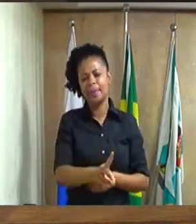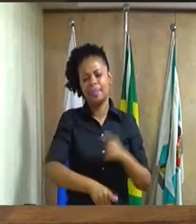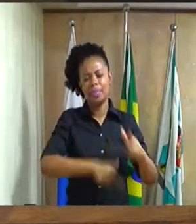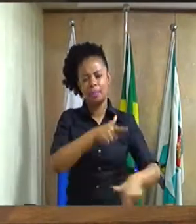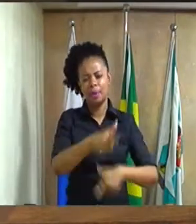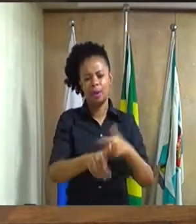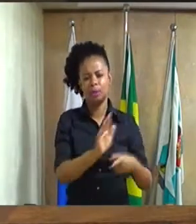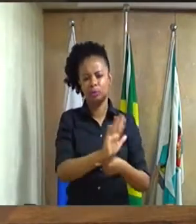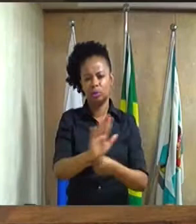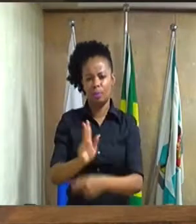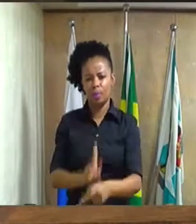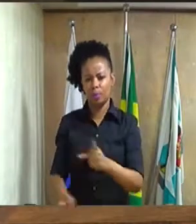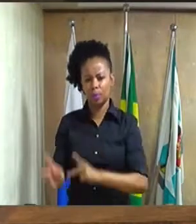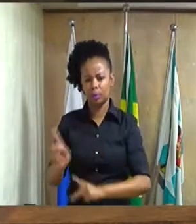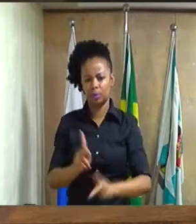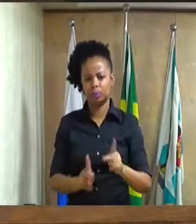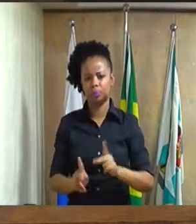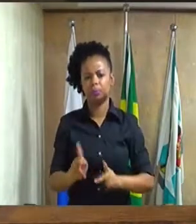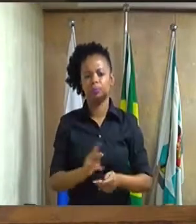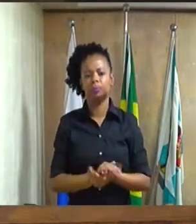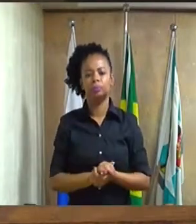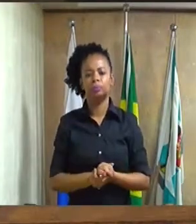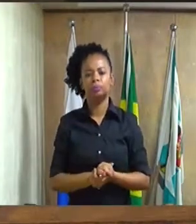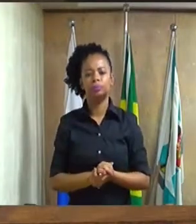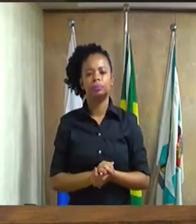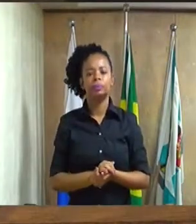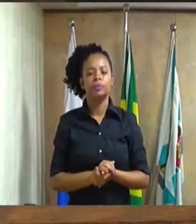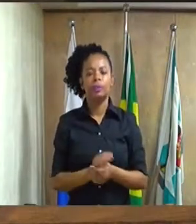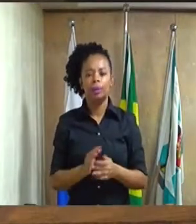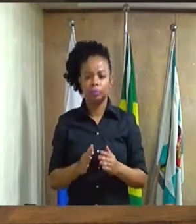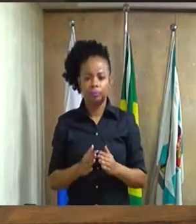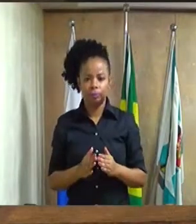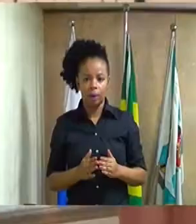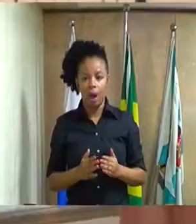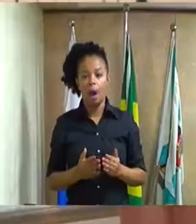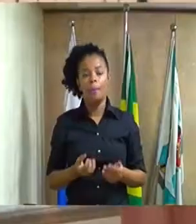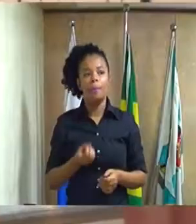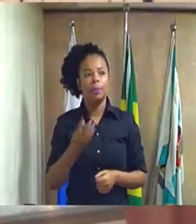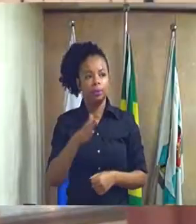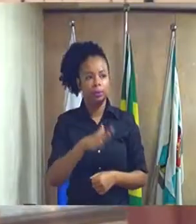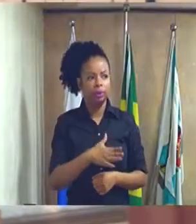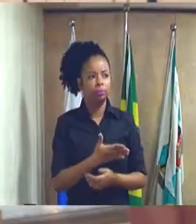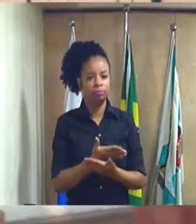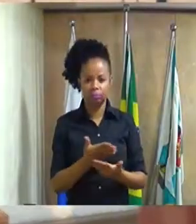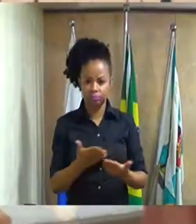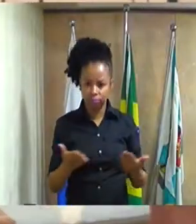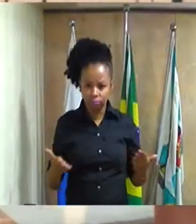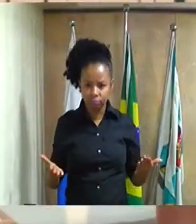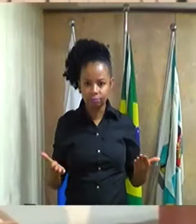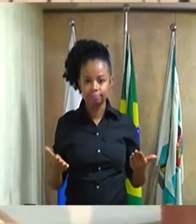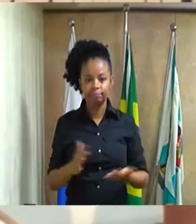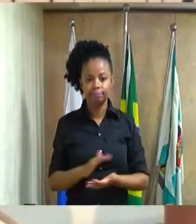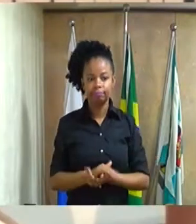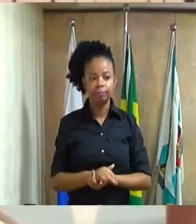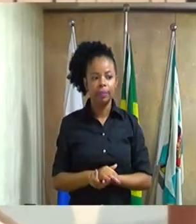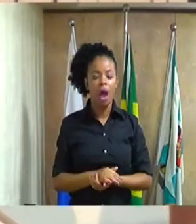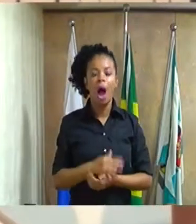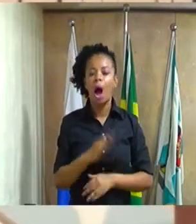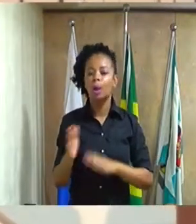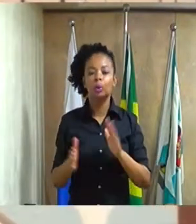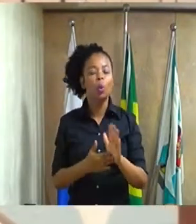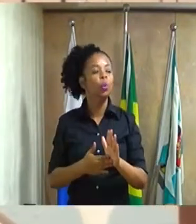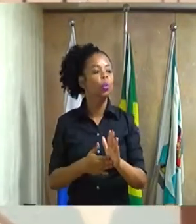população. faça uma parte, vereador. Boa tarde a todos, boa tarde a todo o público